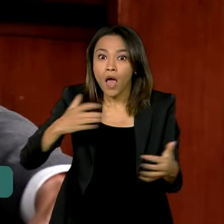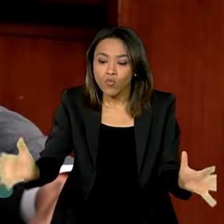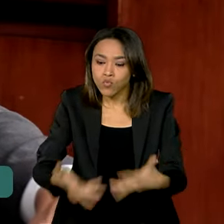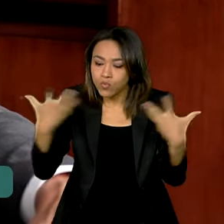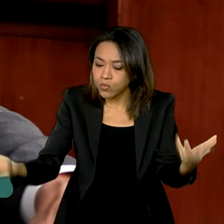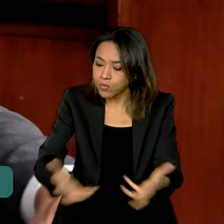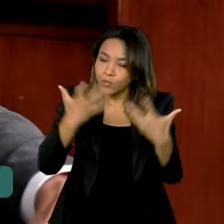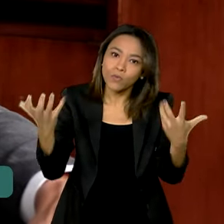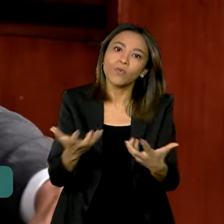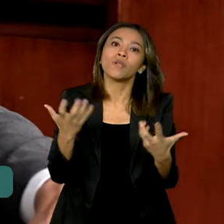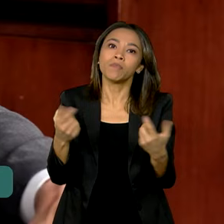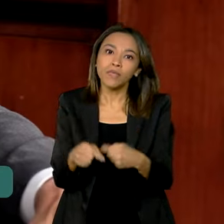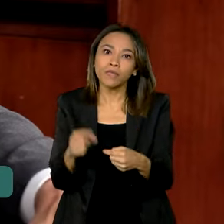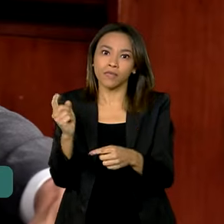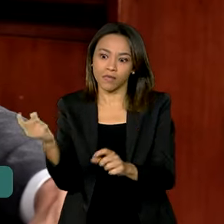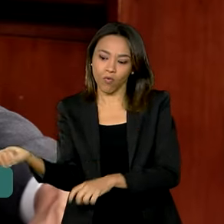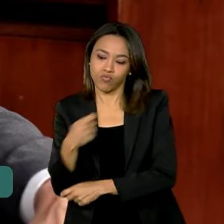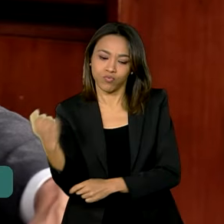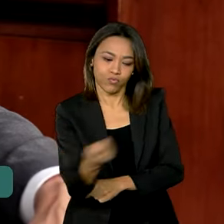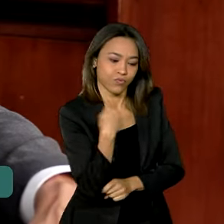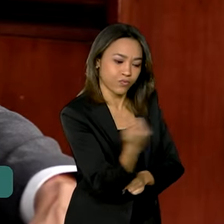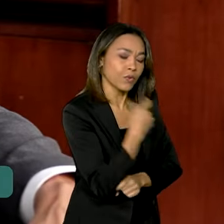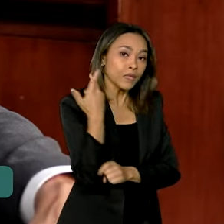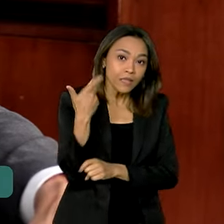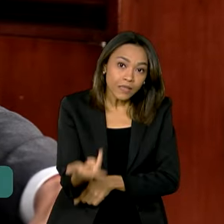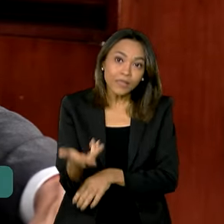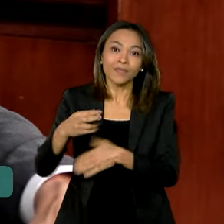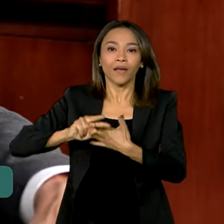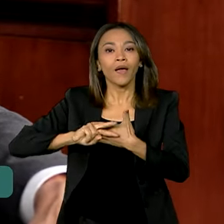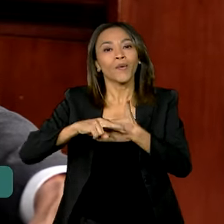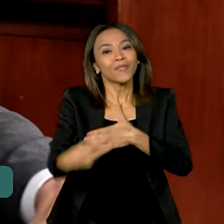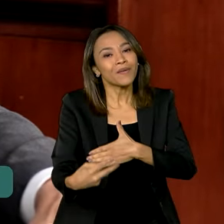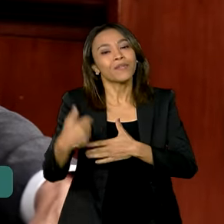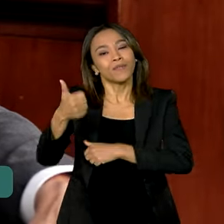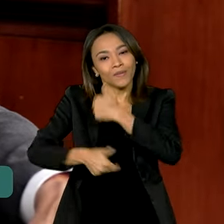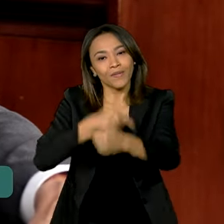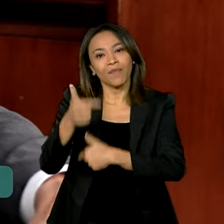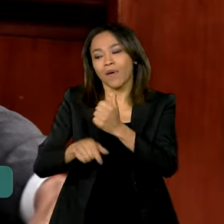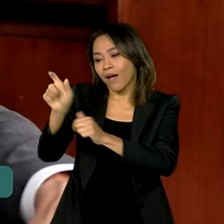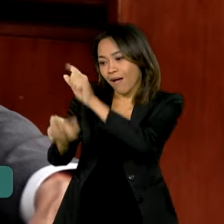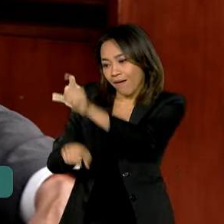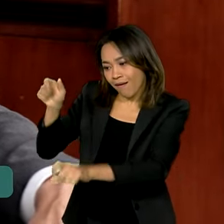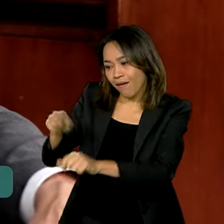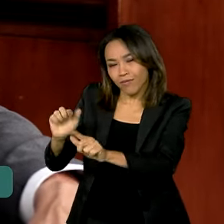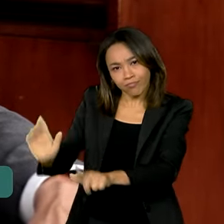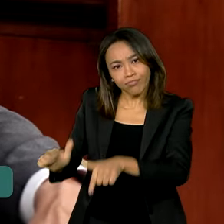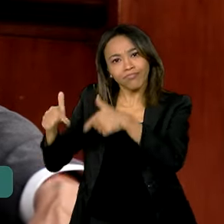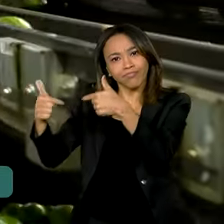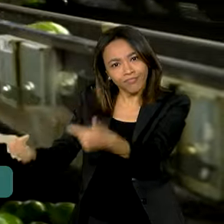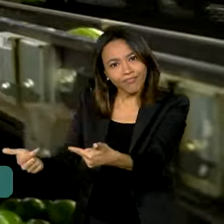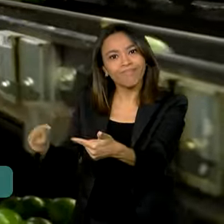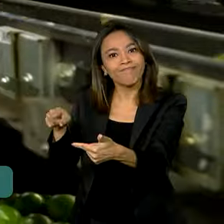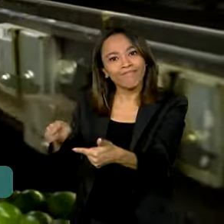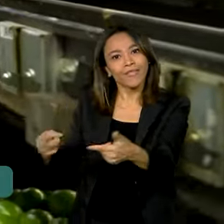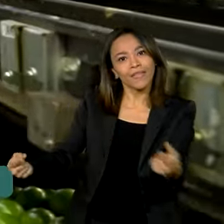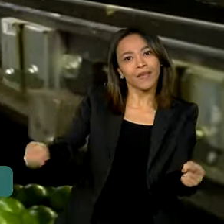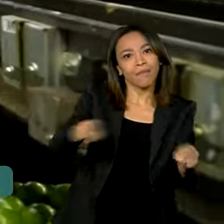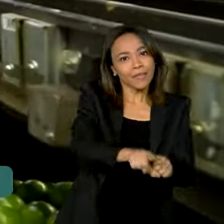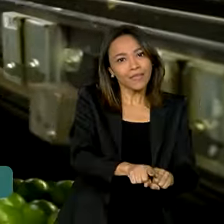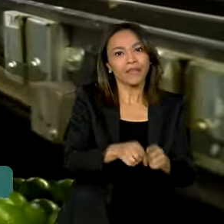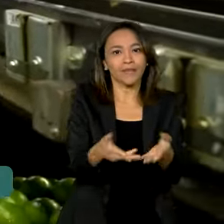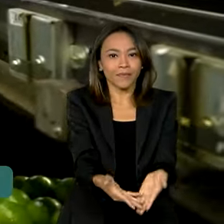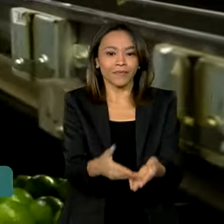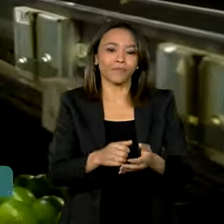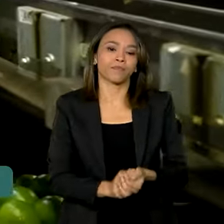nos nossos perímetros de irrigação. E tudo isso é fruto do trabalho dos agricultores parceiros que trabalham nesses perímetros. Ano passado,